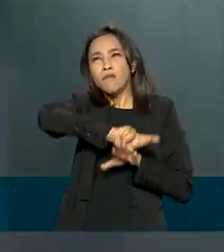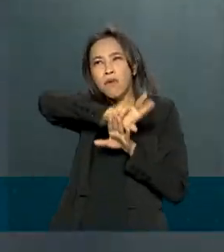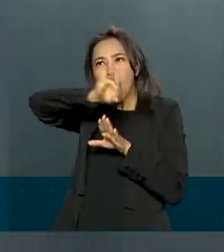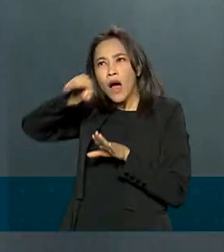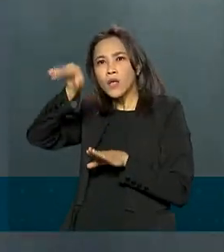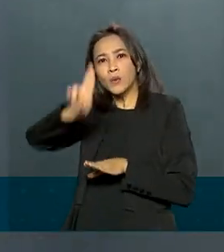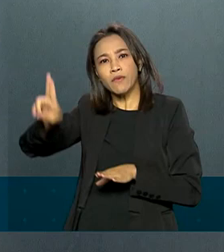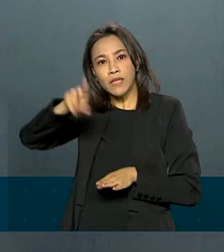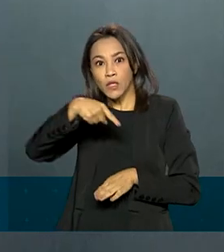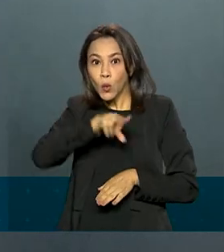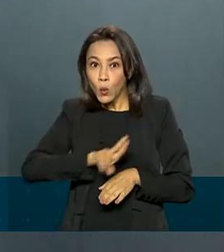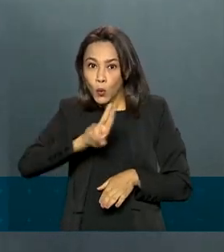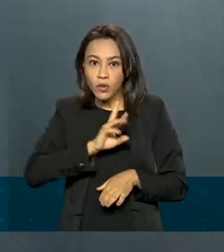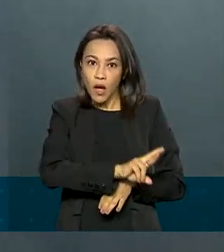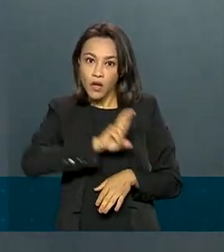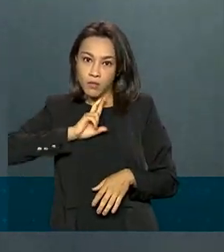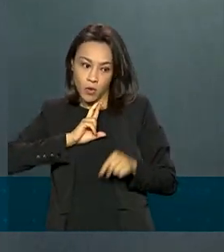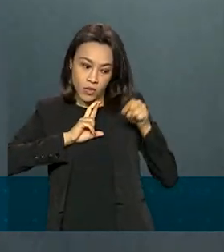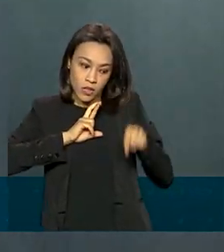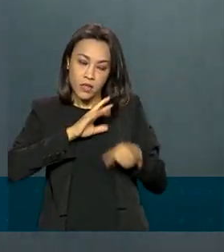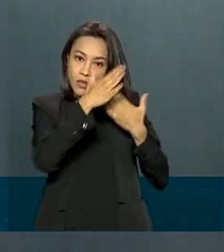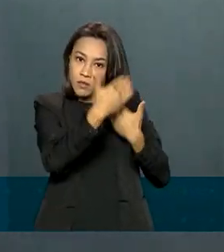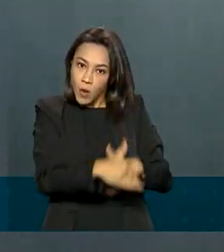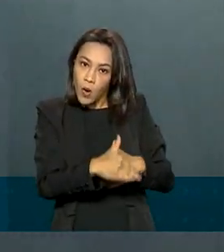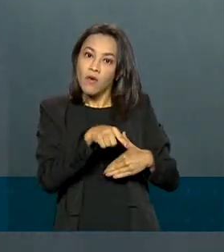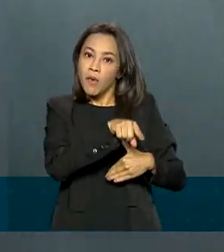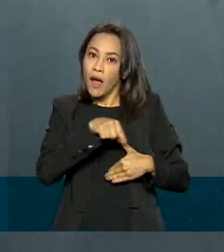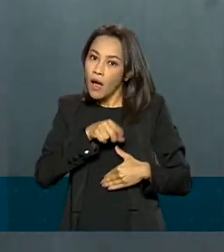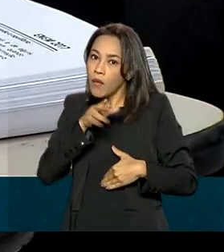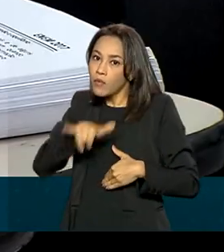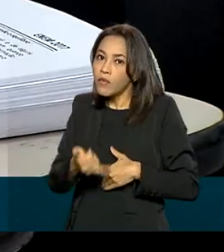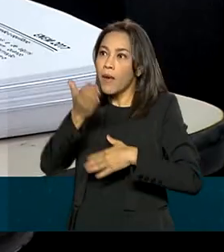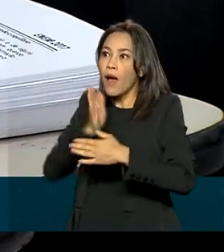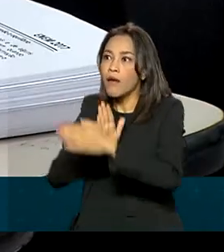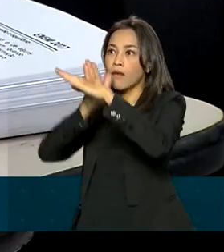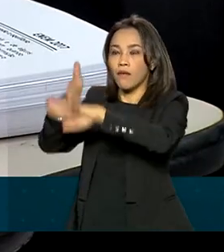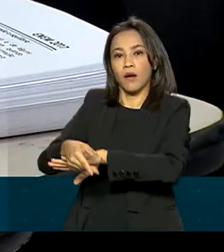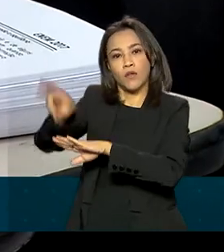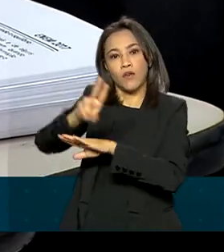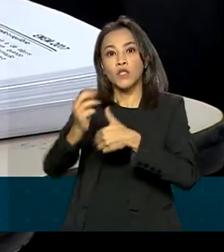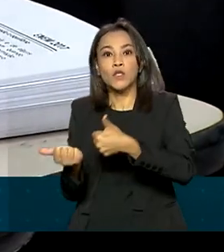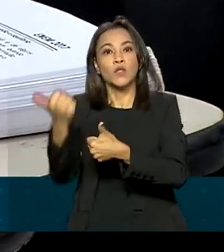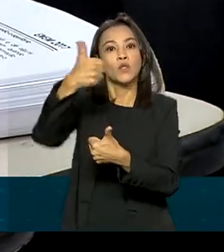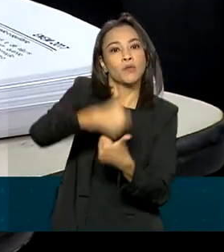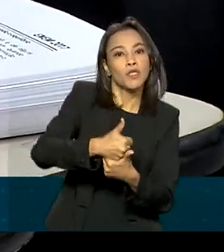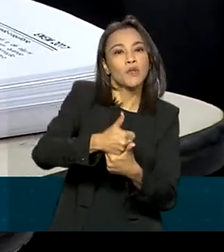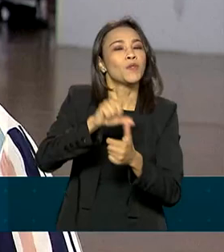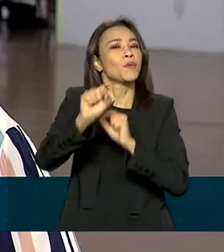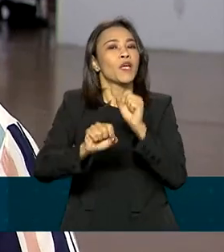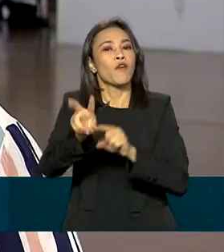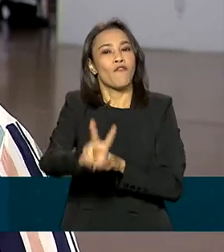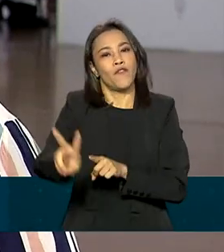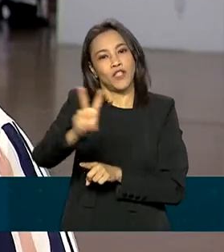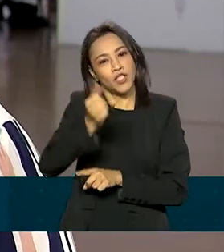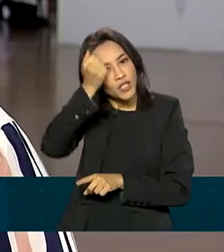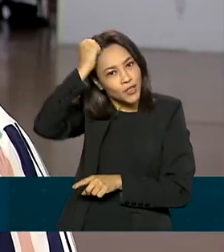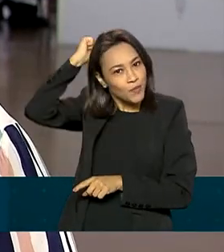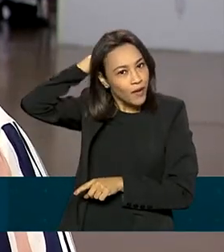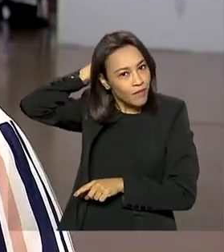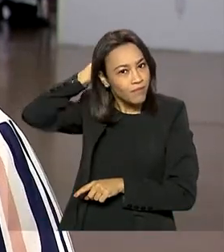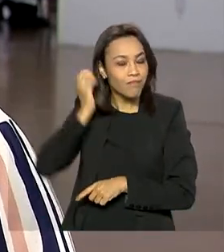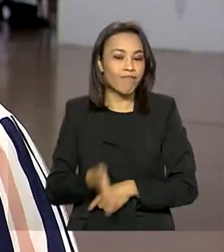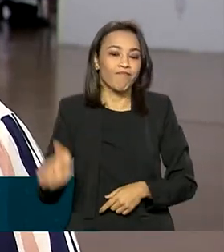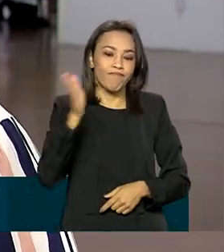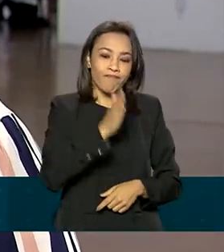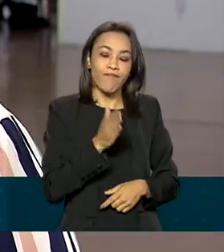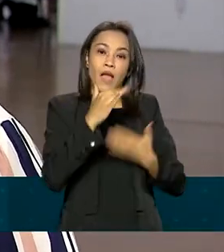usam o resultado do exame para ingresso no ensino superior, substituindo o vestibular. Através da nota